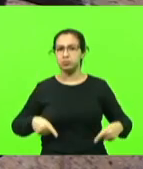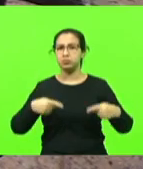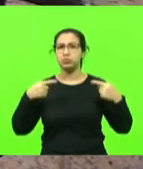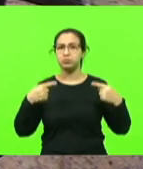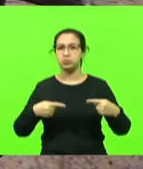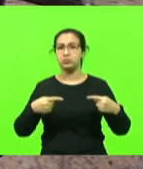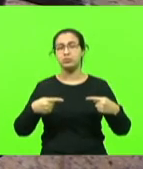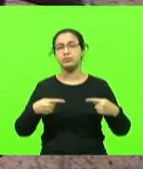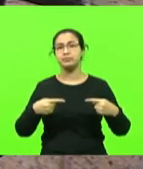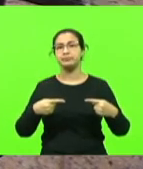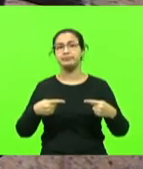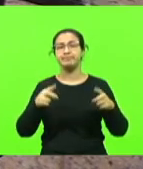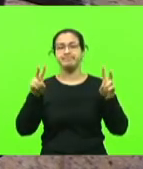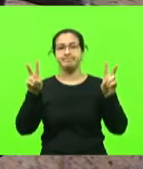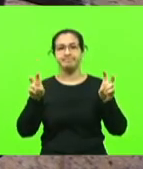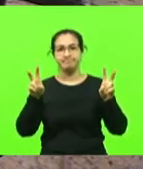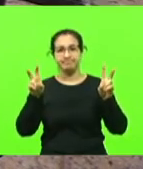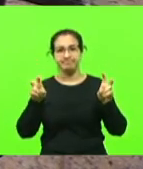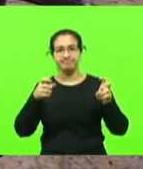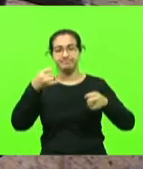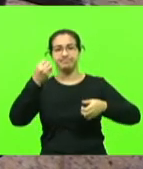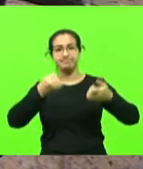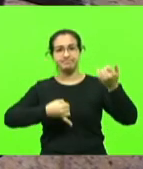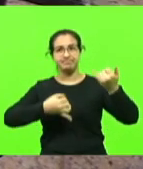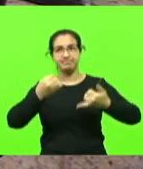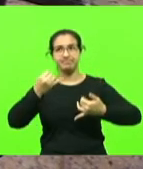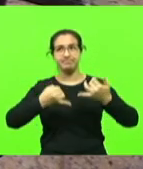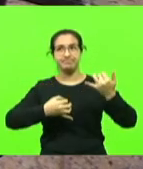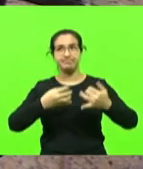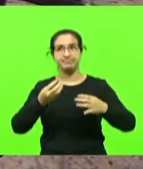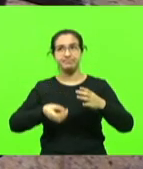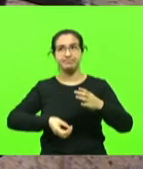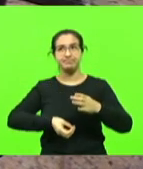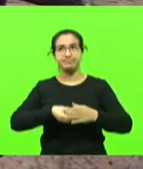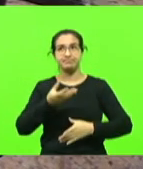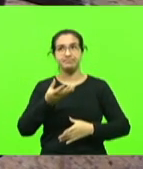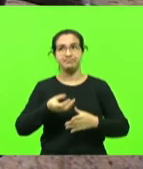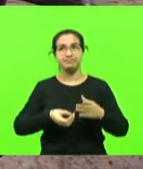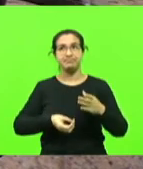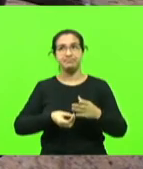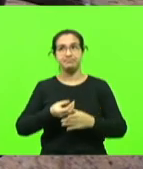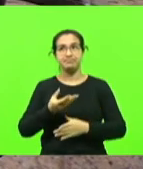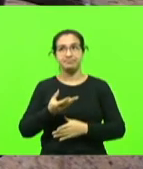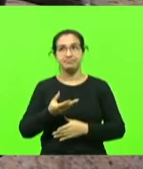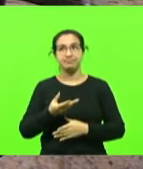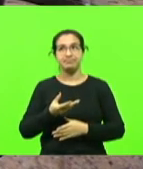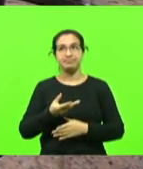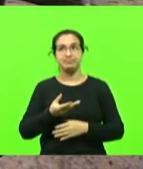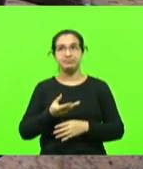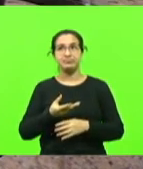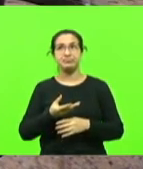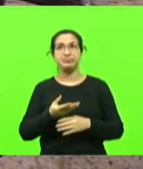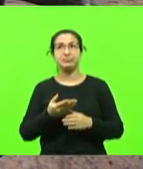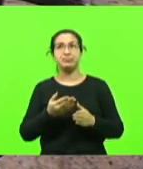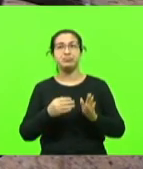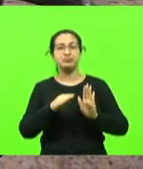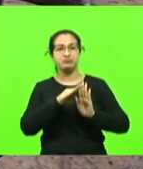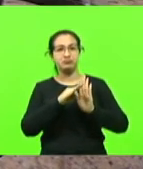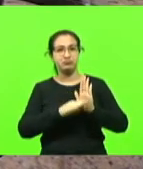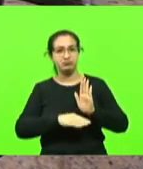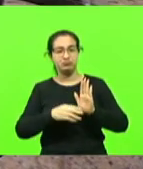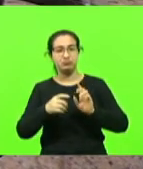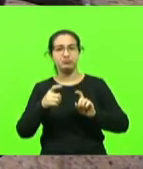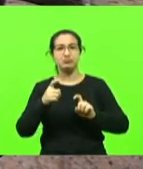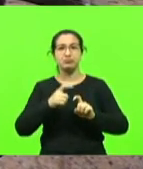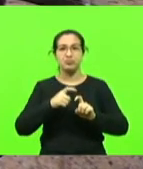essa questão, essa narrativa criada e com protocolos médicos fazendo as pessoas serem